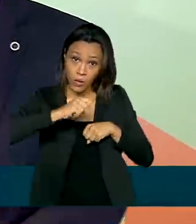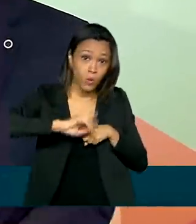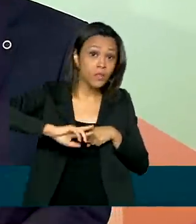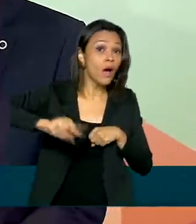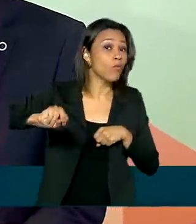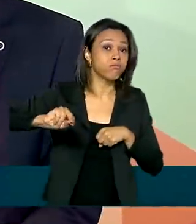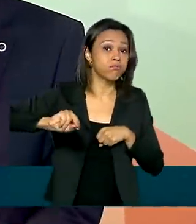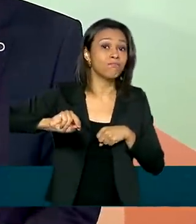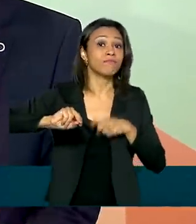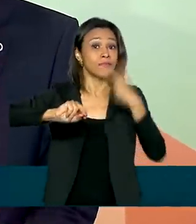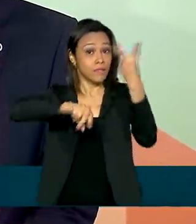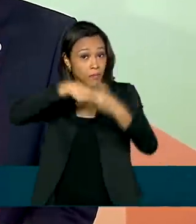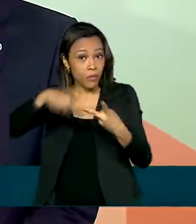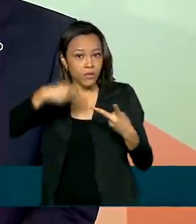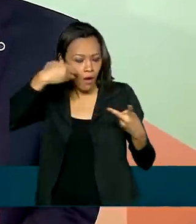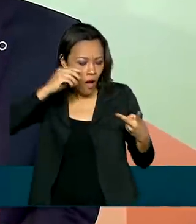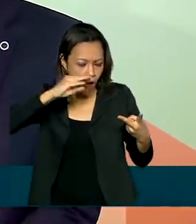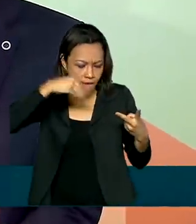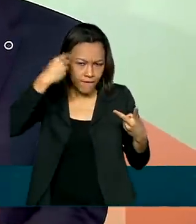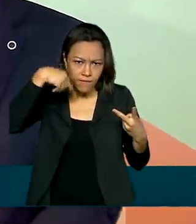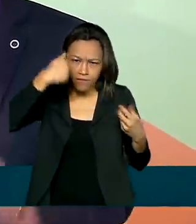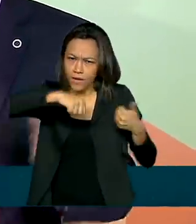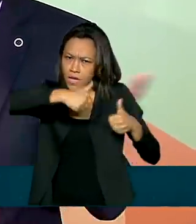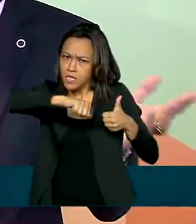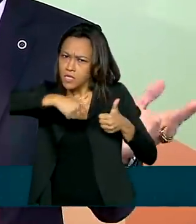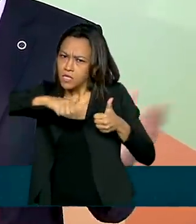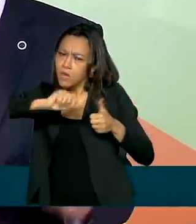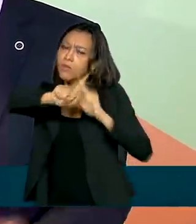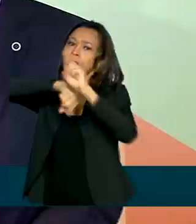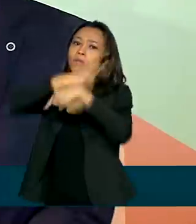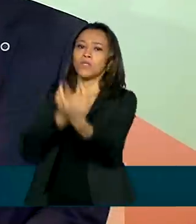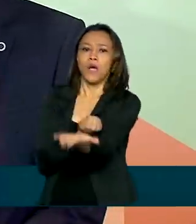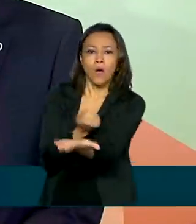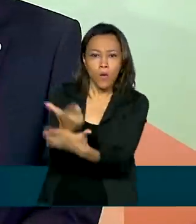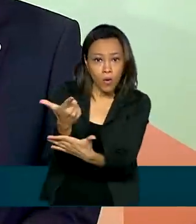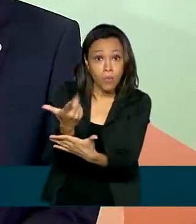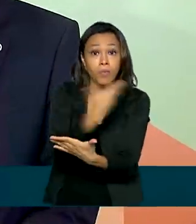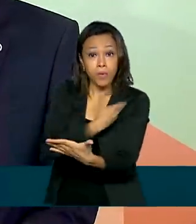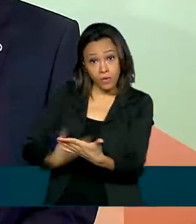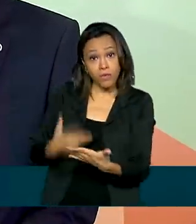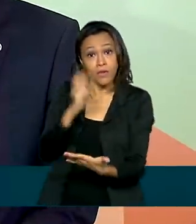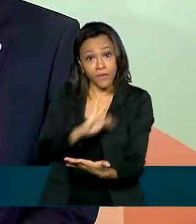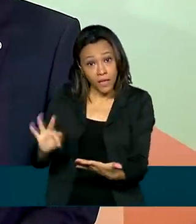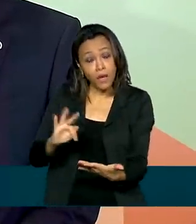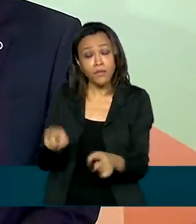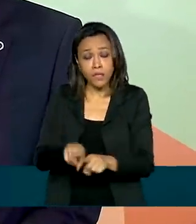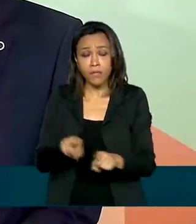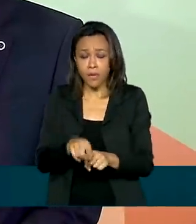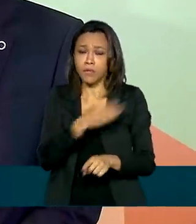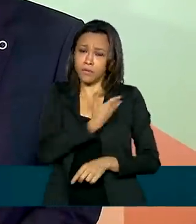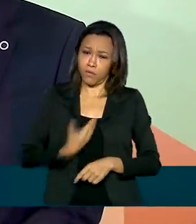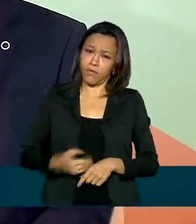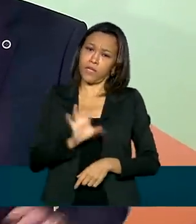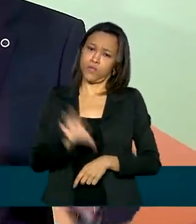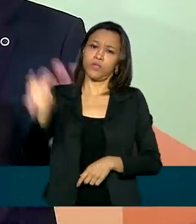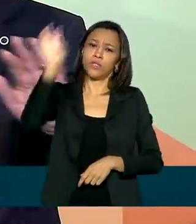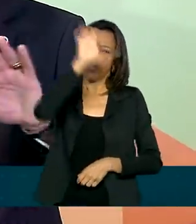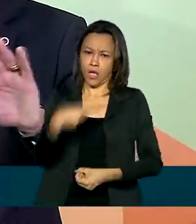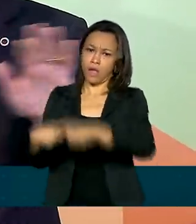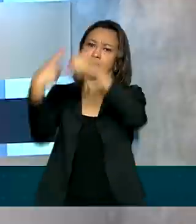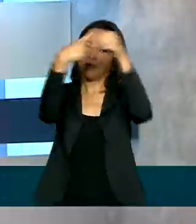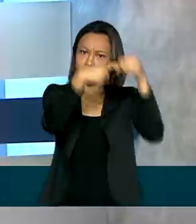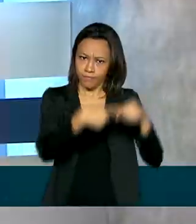Após isso, são efetuadas as decisões de compra, não só pelo governo federal, como pelos governos estaduais e municipais,